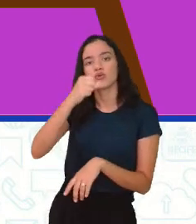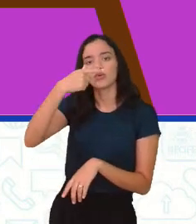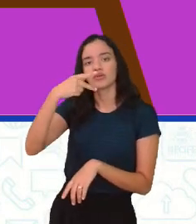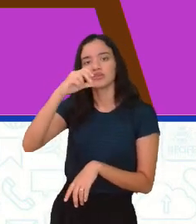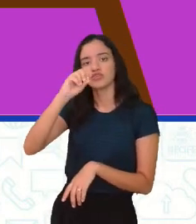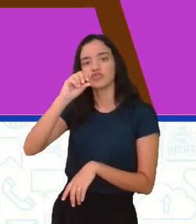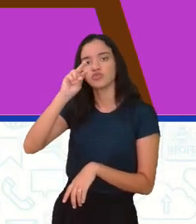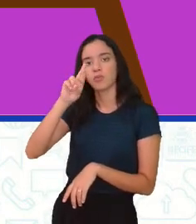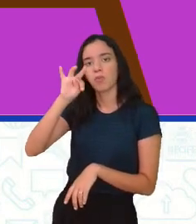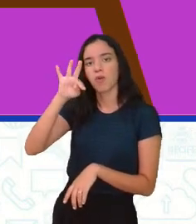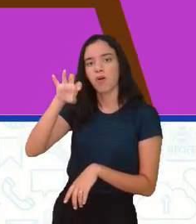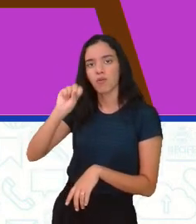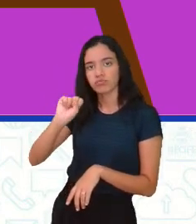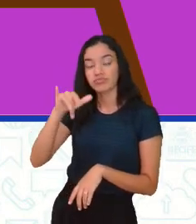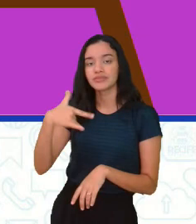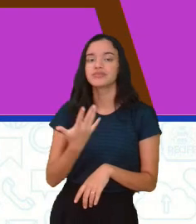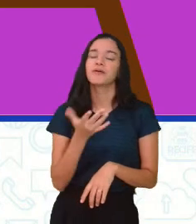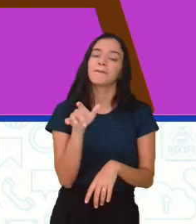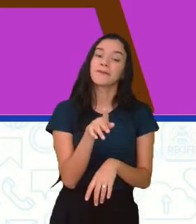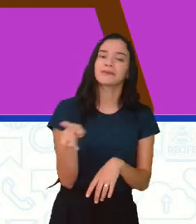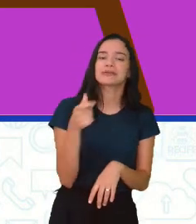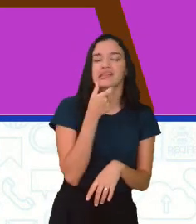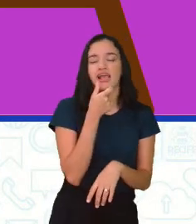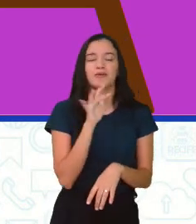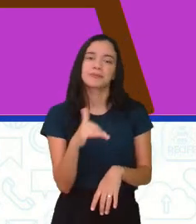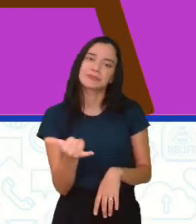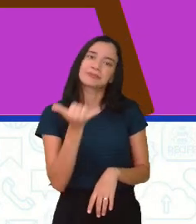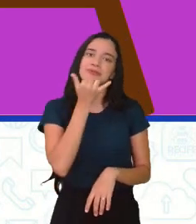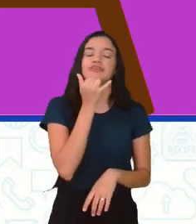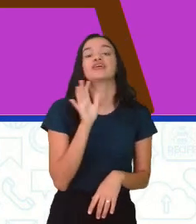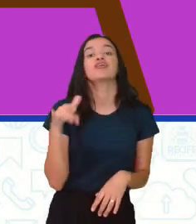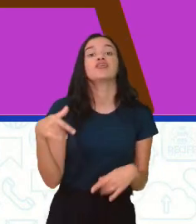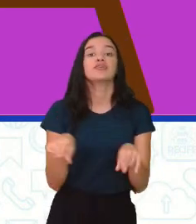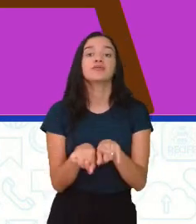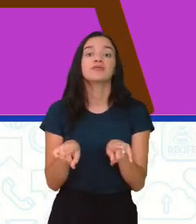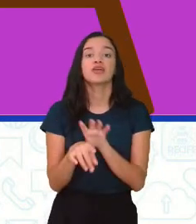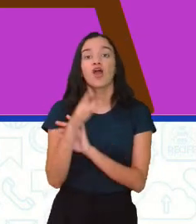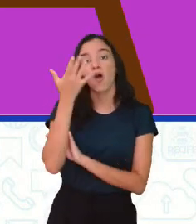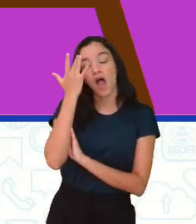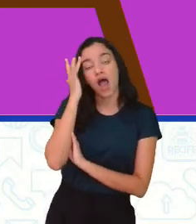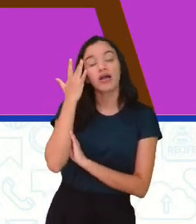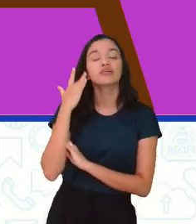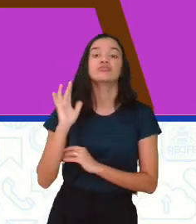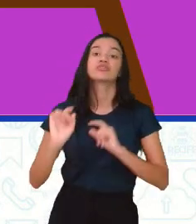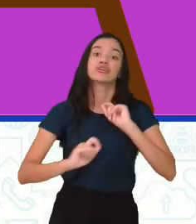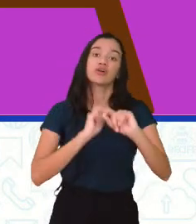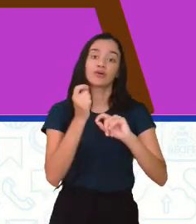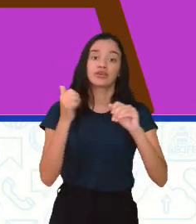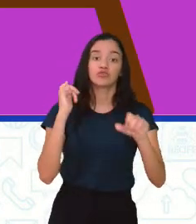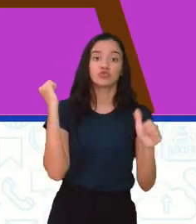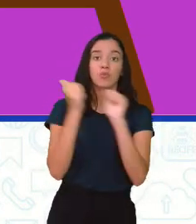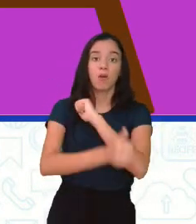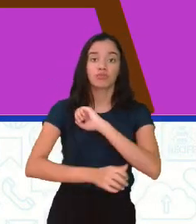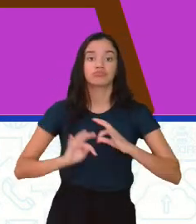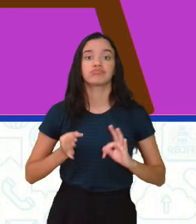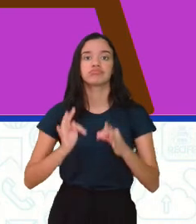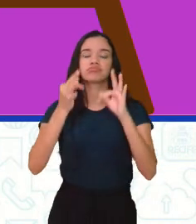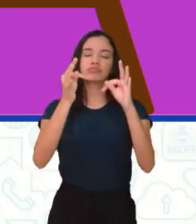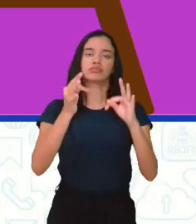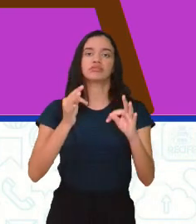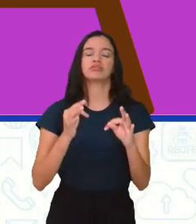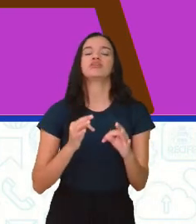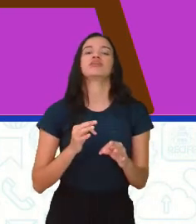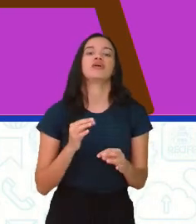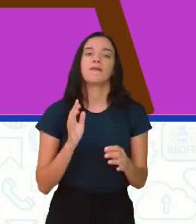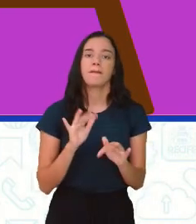pronuncia, professores de inglês, me perdoem, mas eu acho que é isso aí que são os esportes eletrônicos, né? Essa abreviação aí do